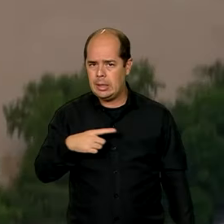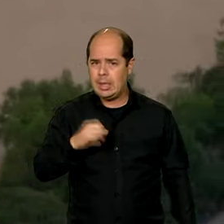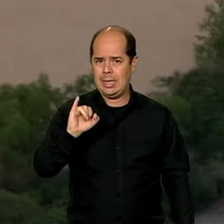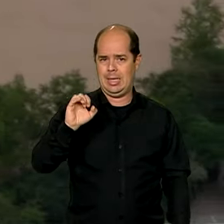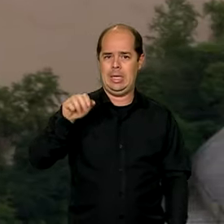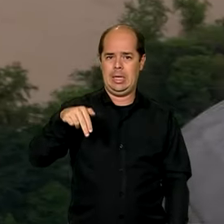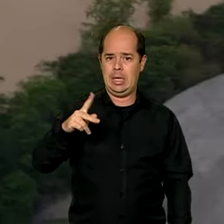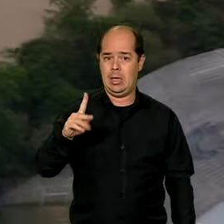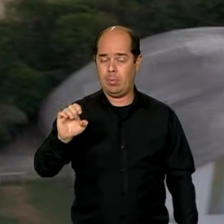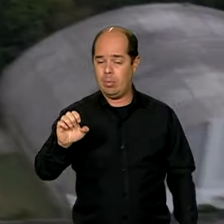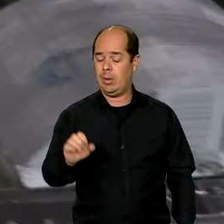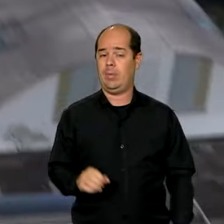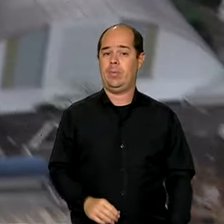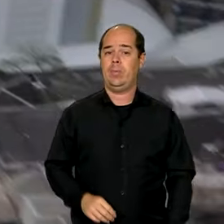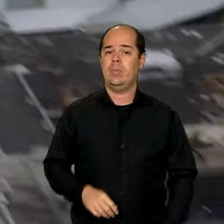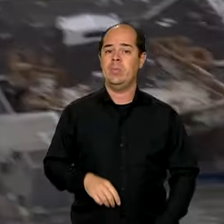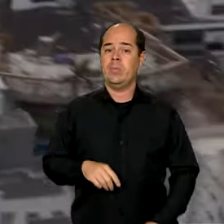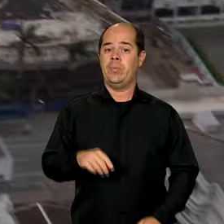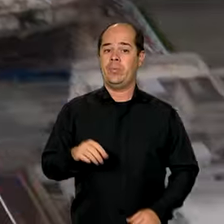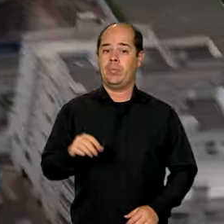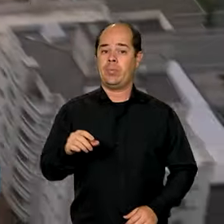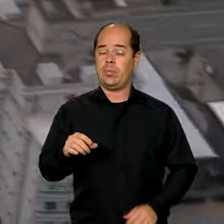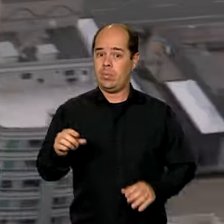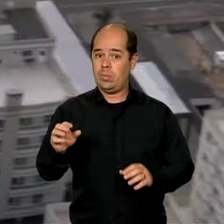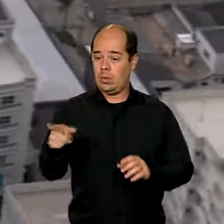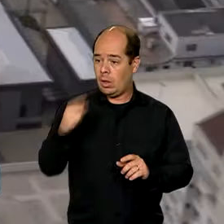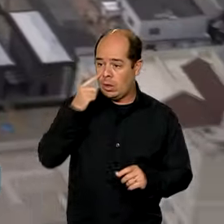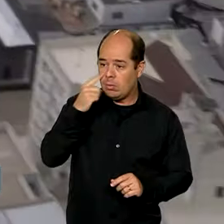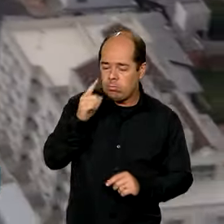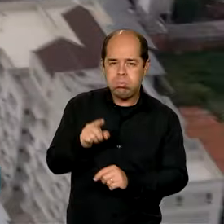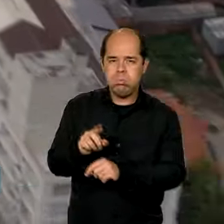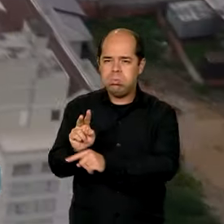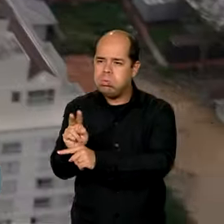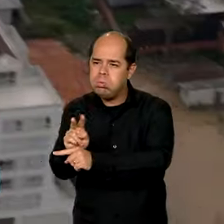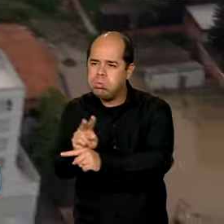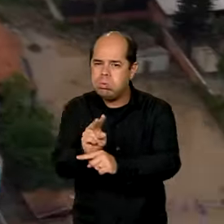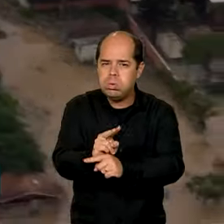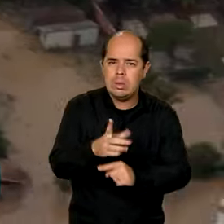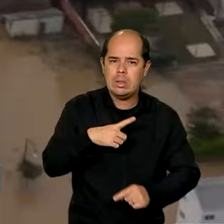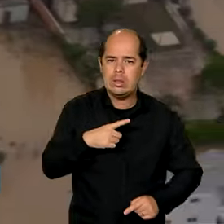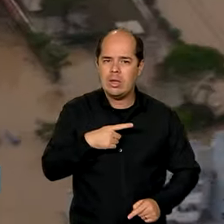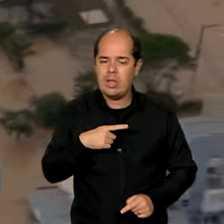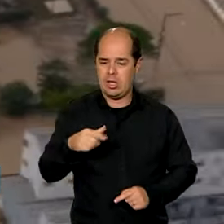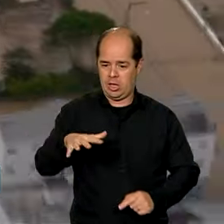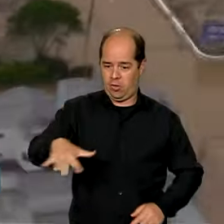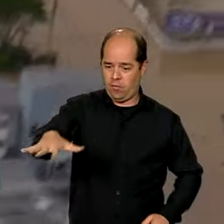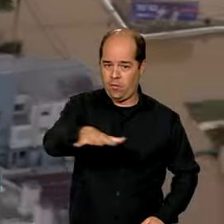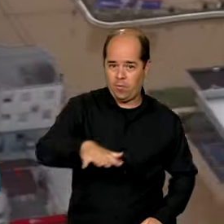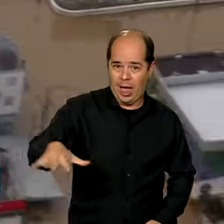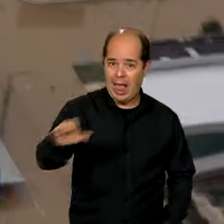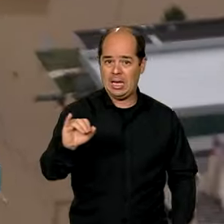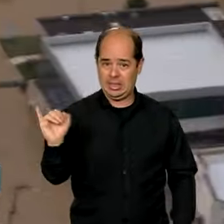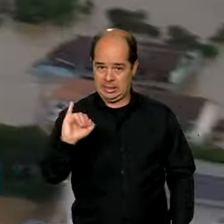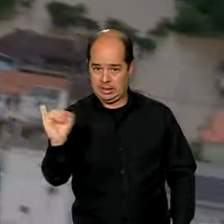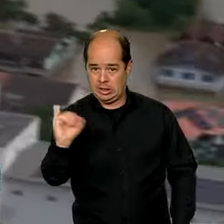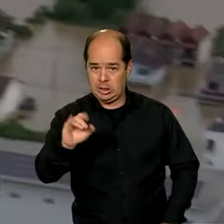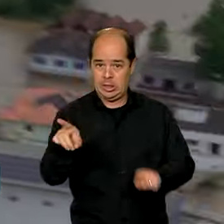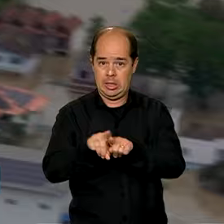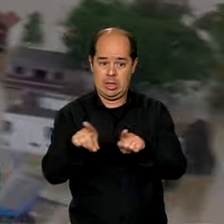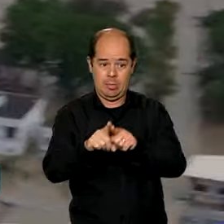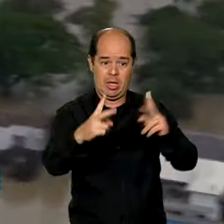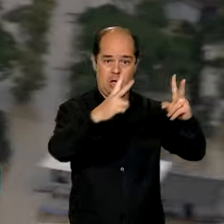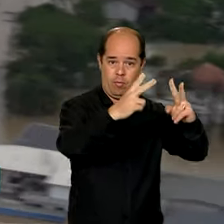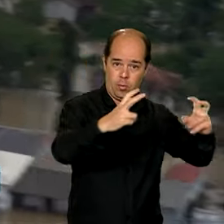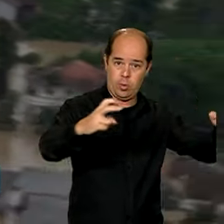catarinense, a água represada nas áreas mais atingidas, como o Vale do Itajaí e Grande Florianópolis,